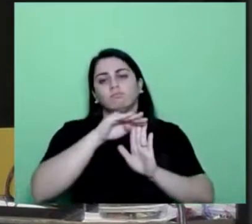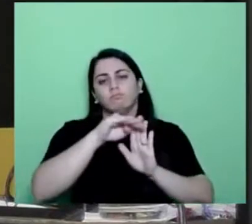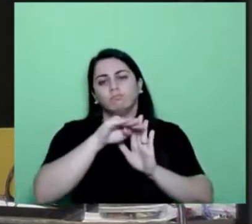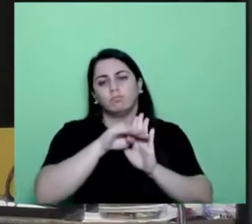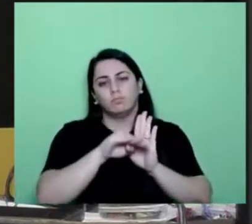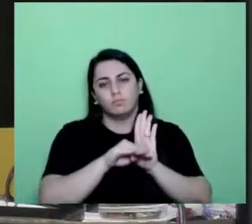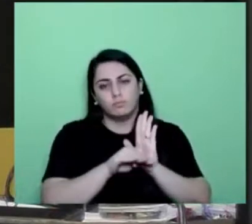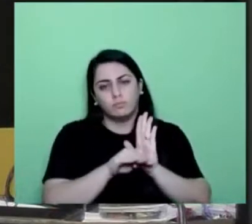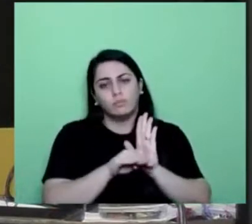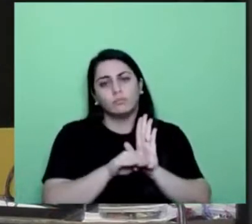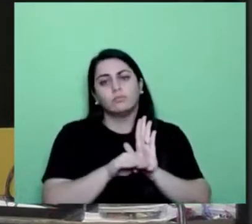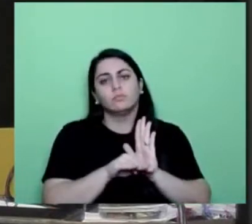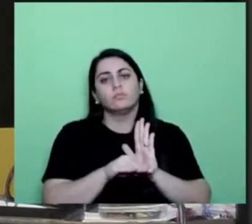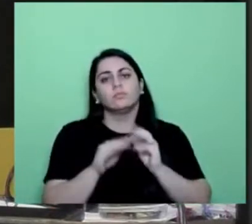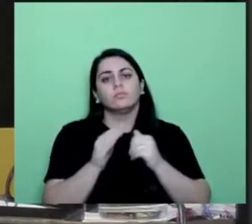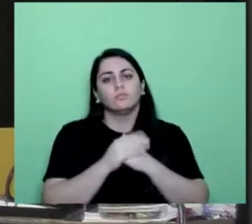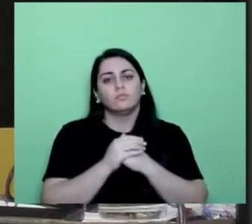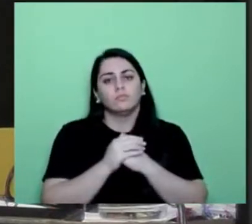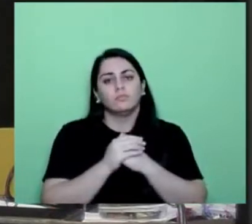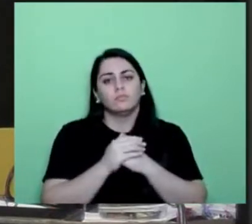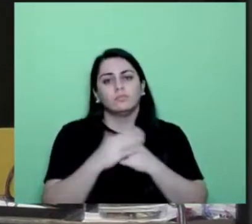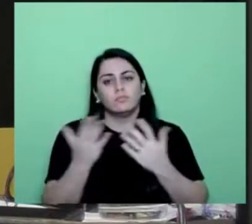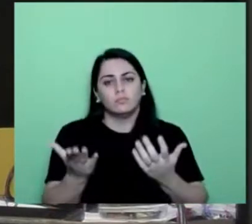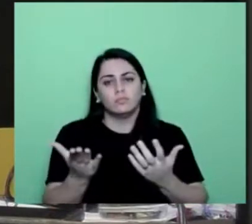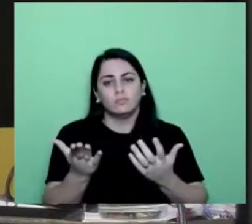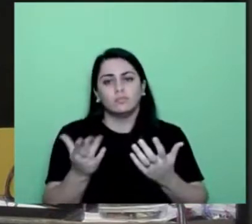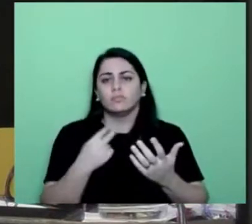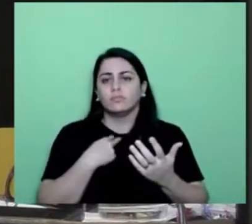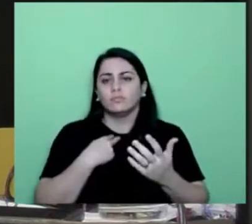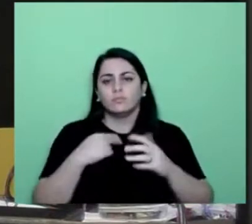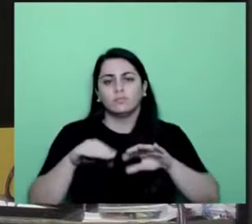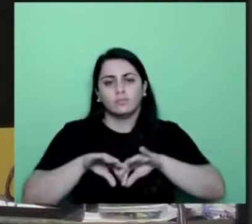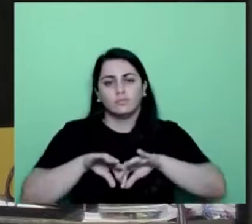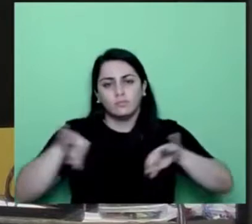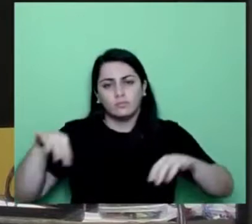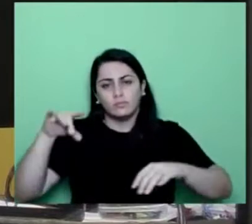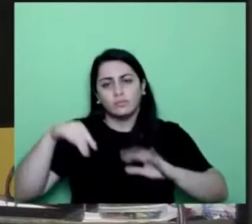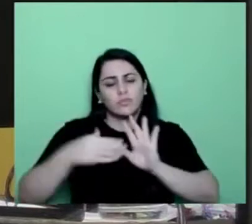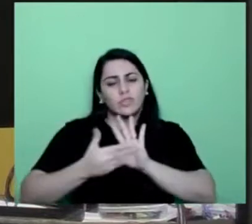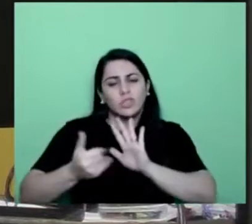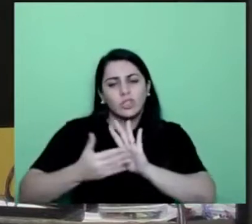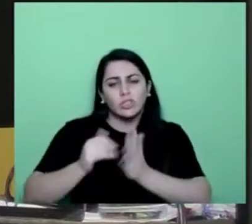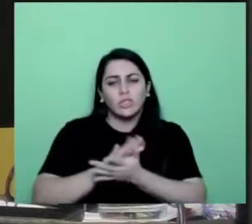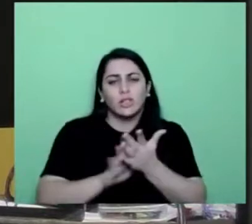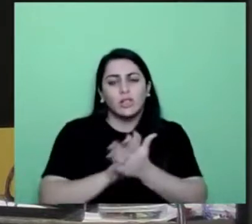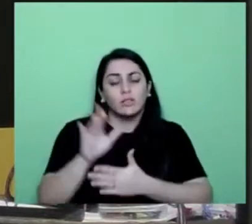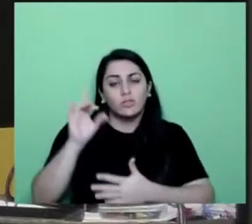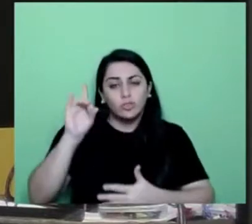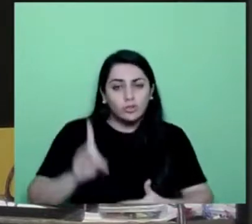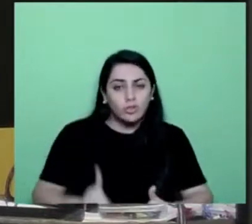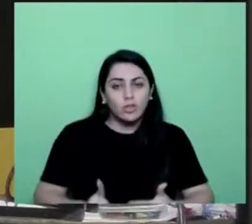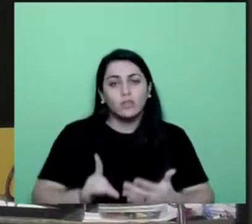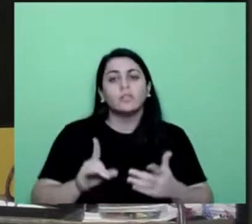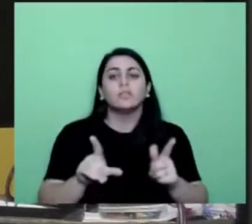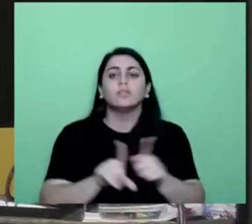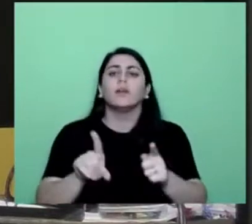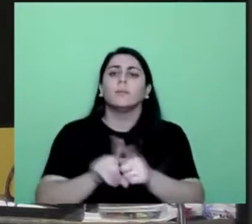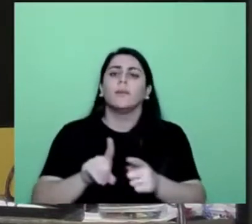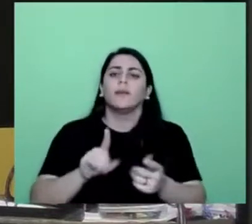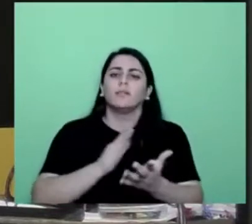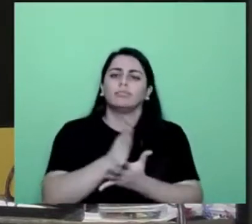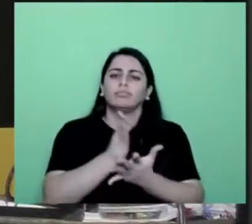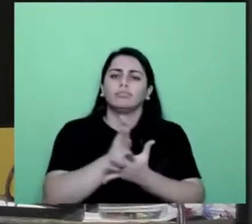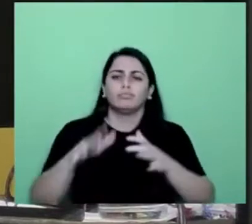indivisibilidade dos direitos, da intersetorialidade, da